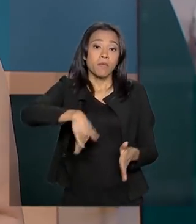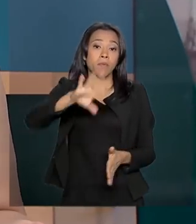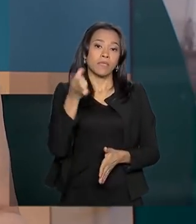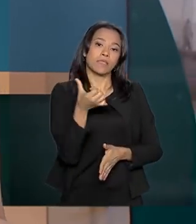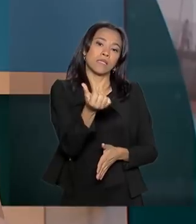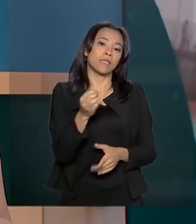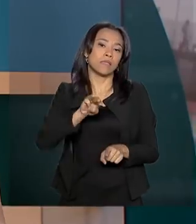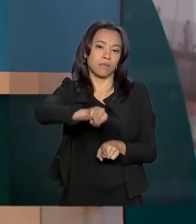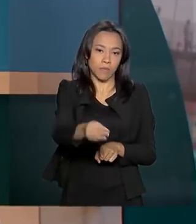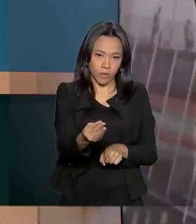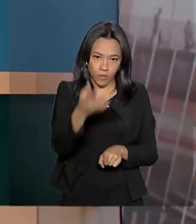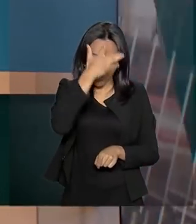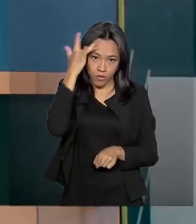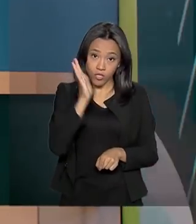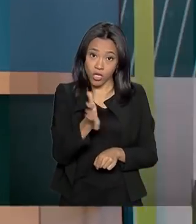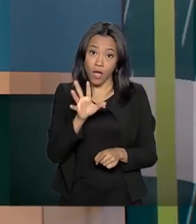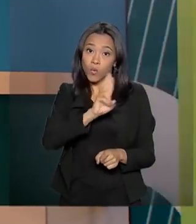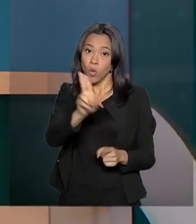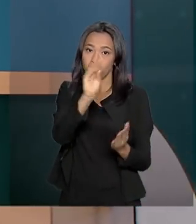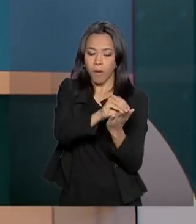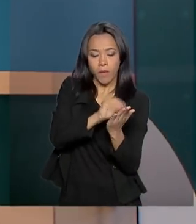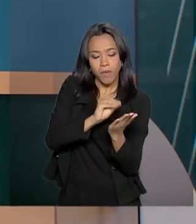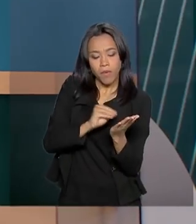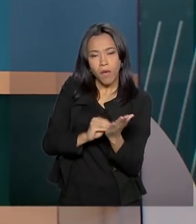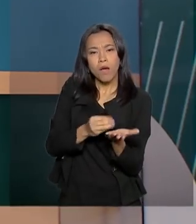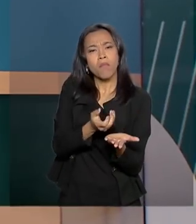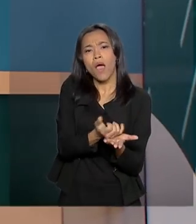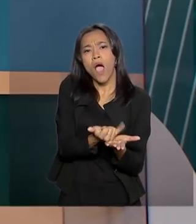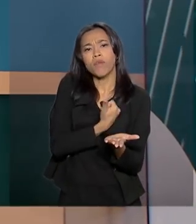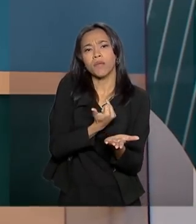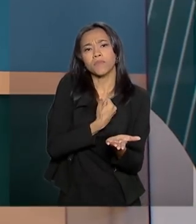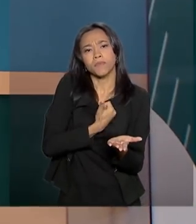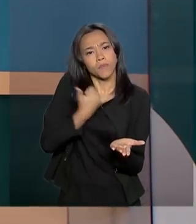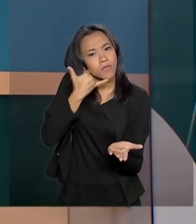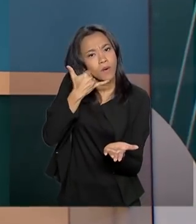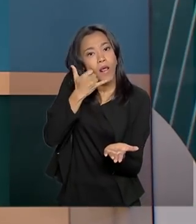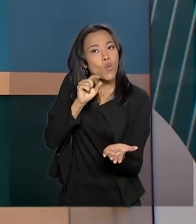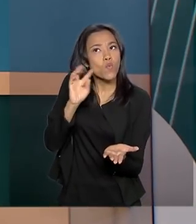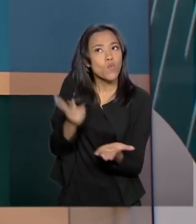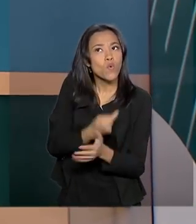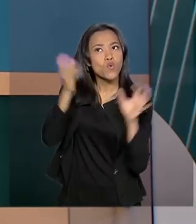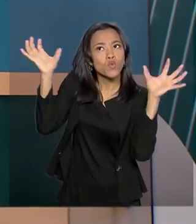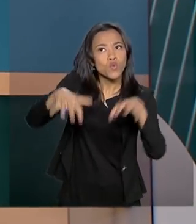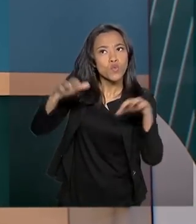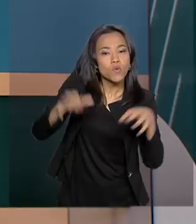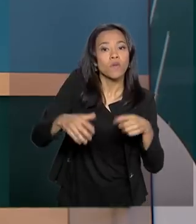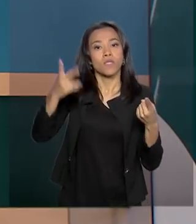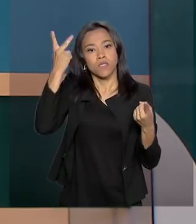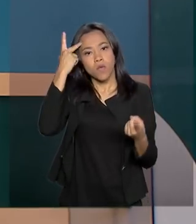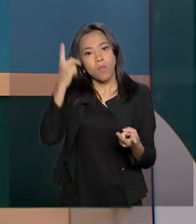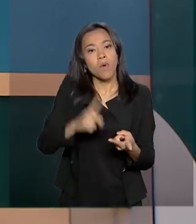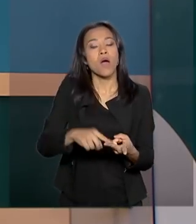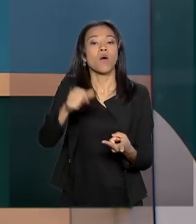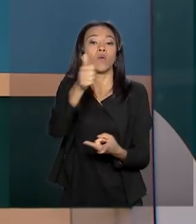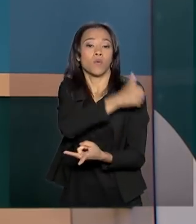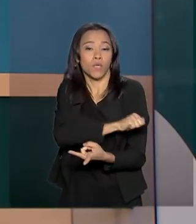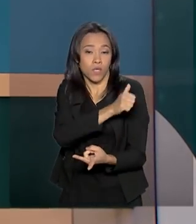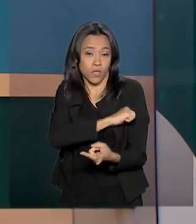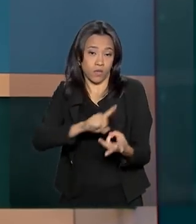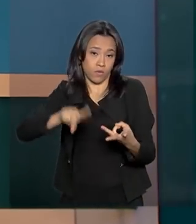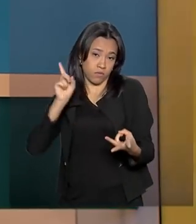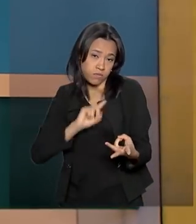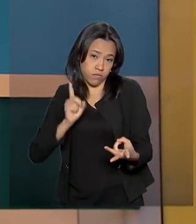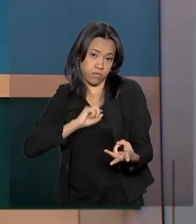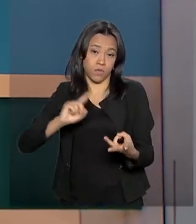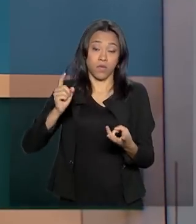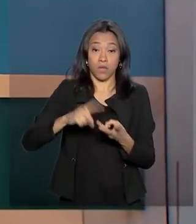pessoas já se cadastraram para receber no celular alertas de chuva e temporais. São Paulo, Rio de Janeiro, Minas Gerais, Rio Grande do